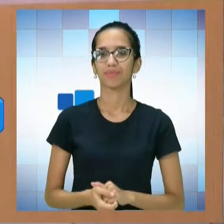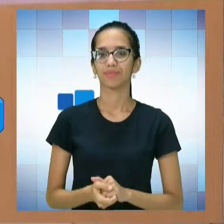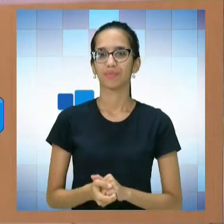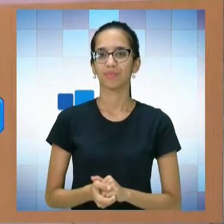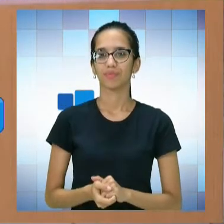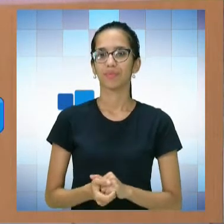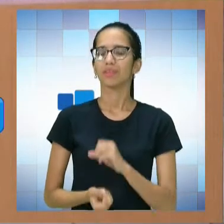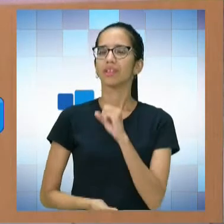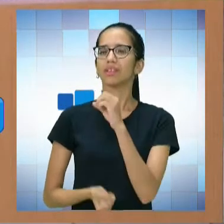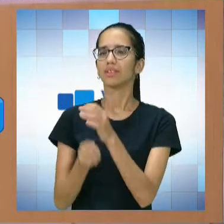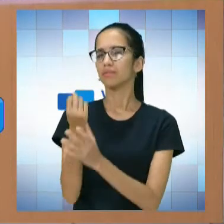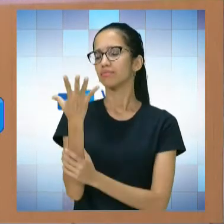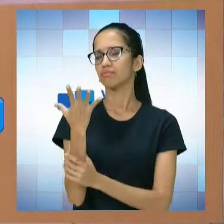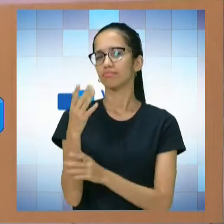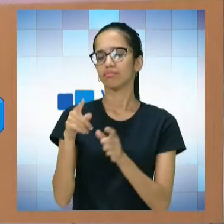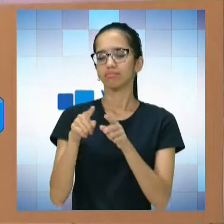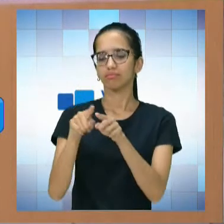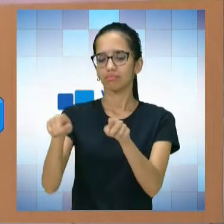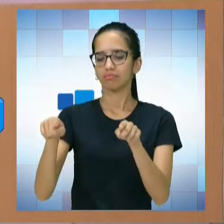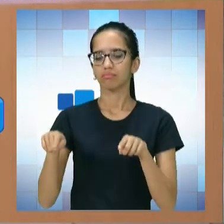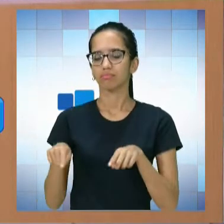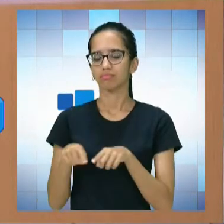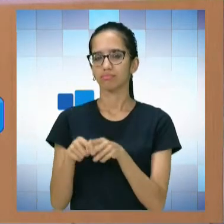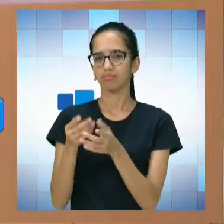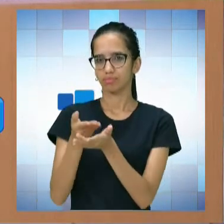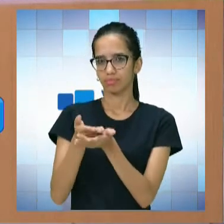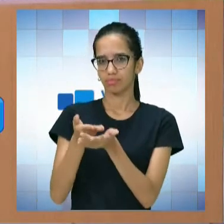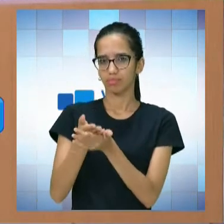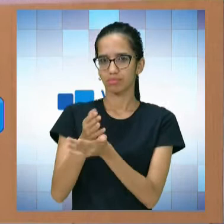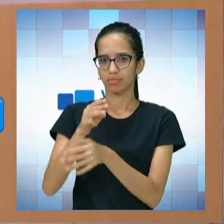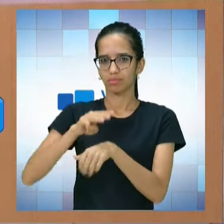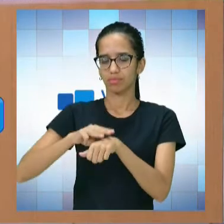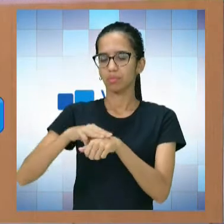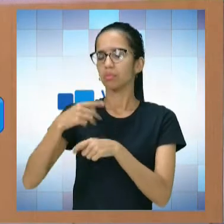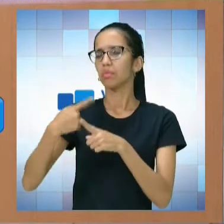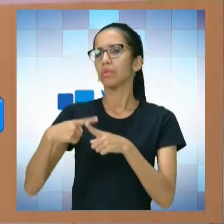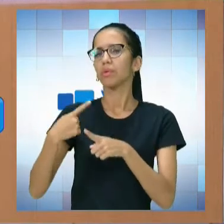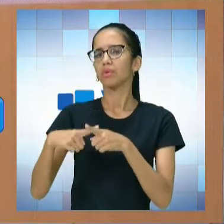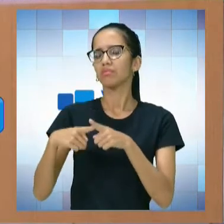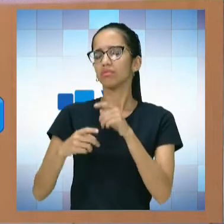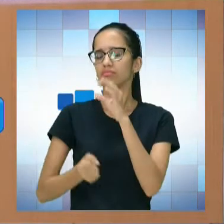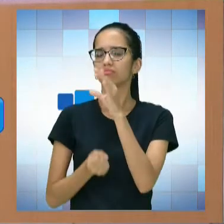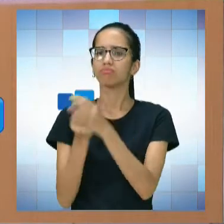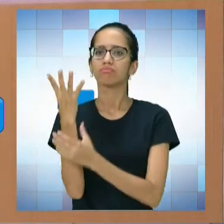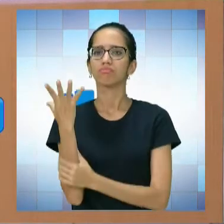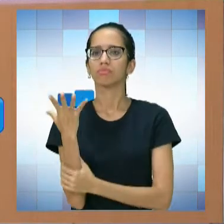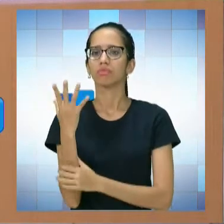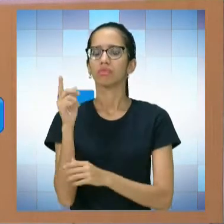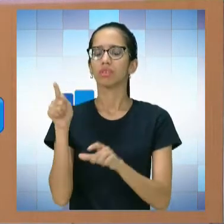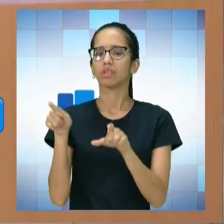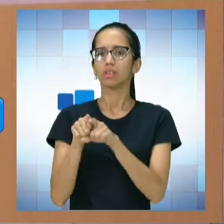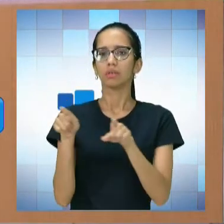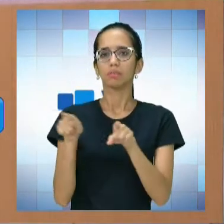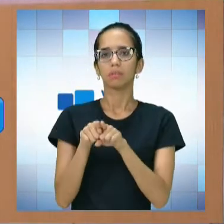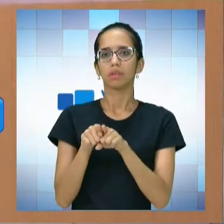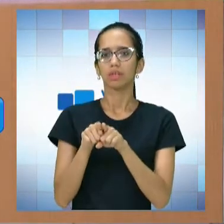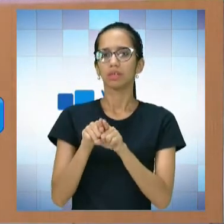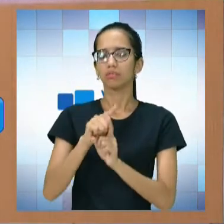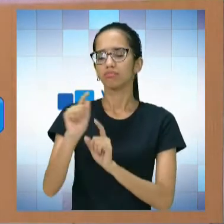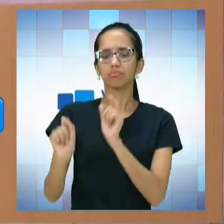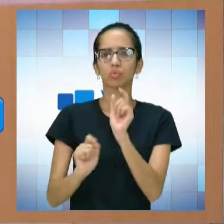criação do Laboratório de Matemática, por que esse laboratório foi criado? E no que